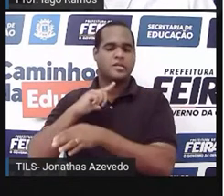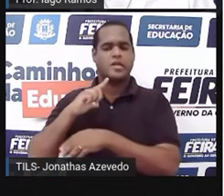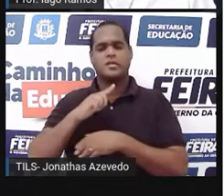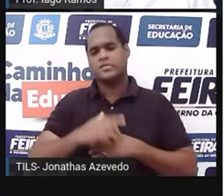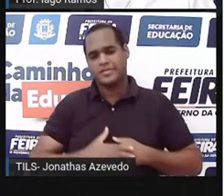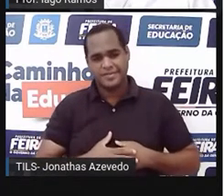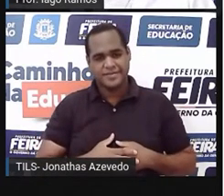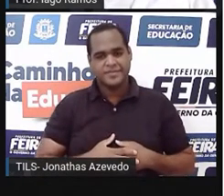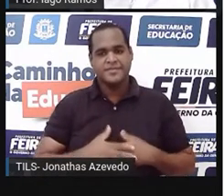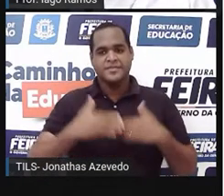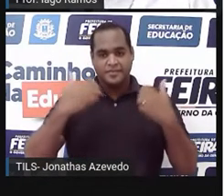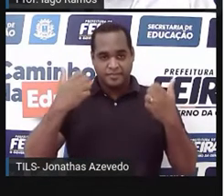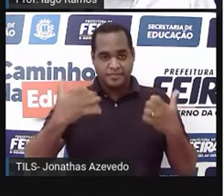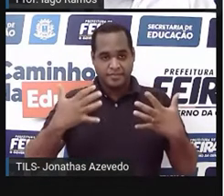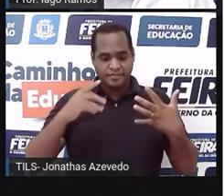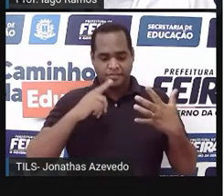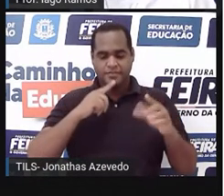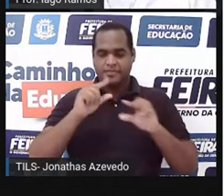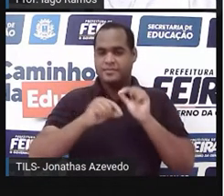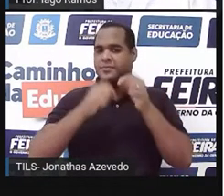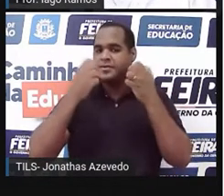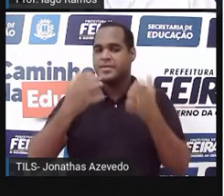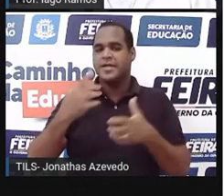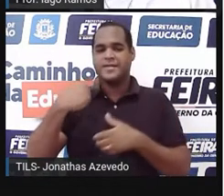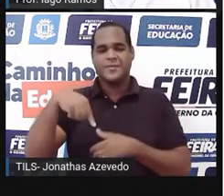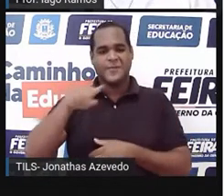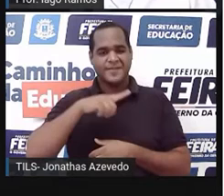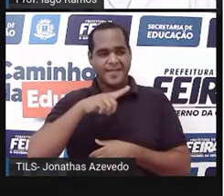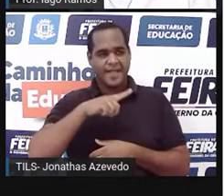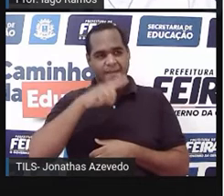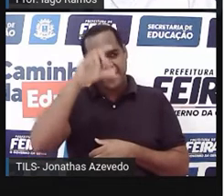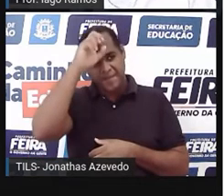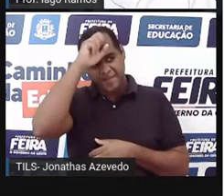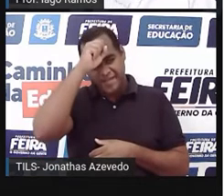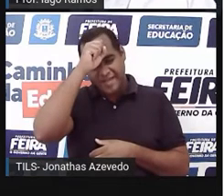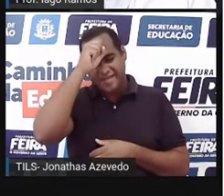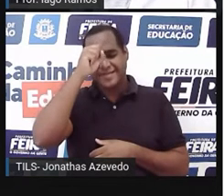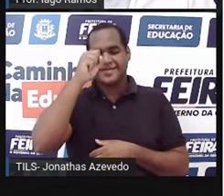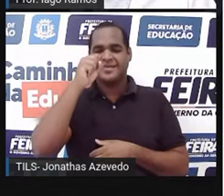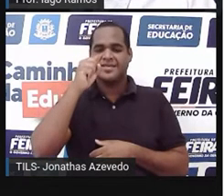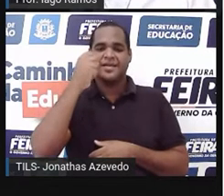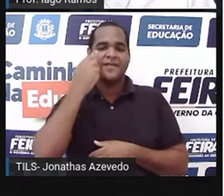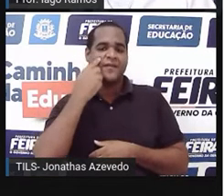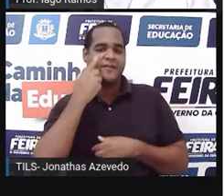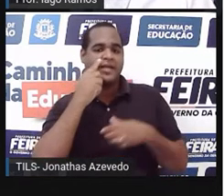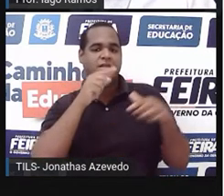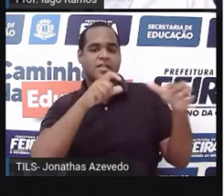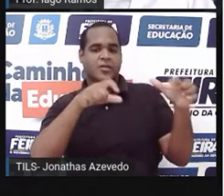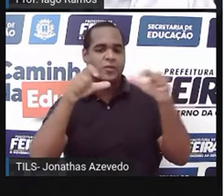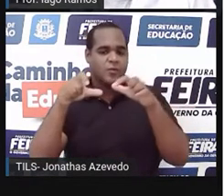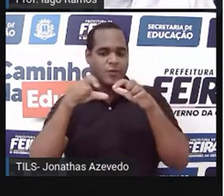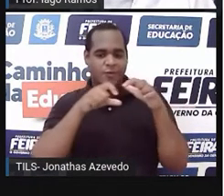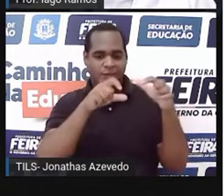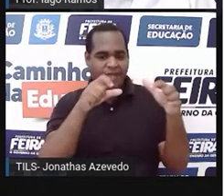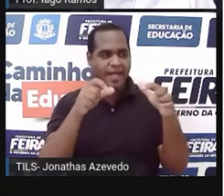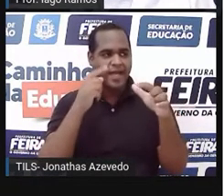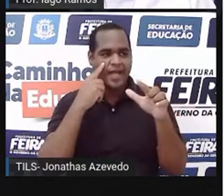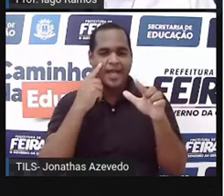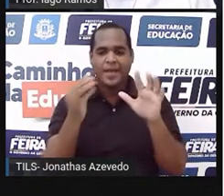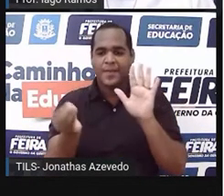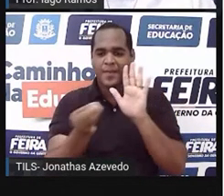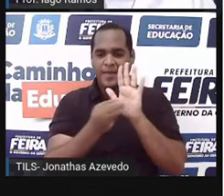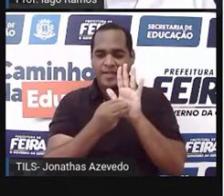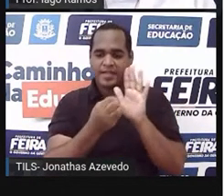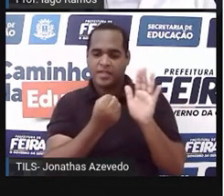aí a gente vai aprender a localizar, a colocar esses números em